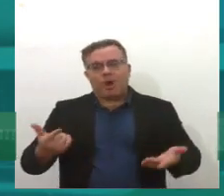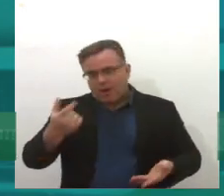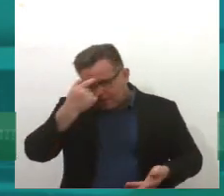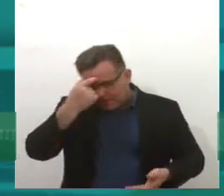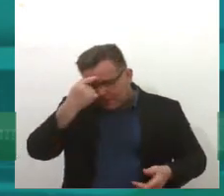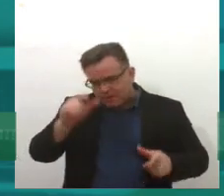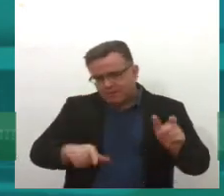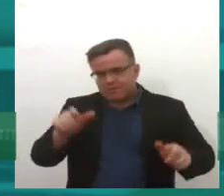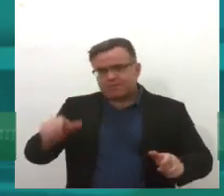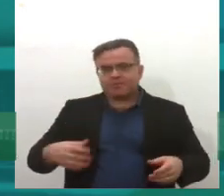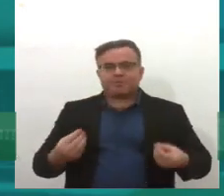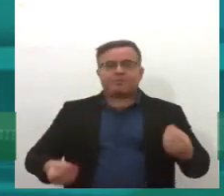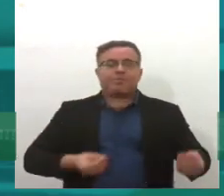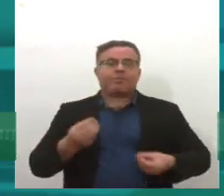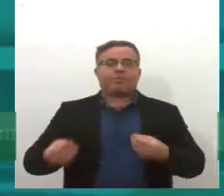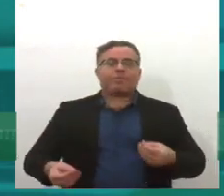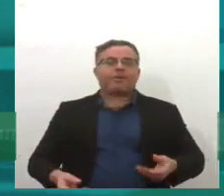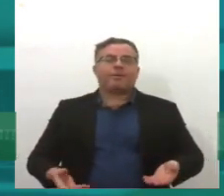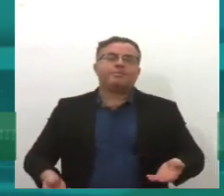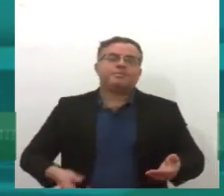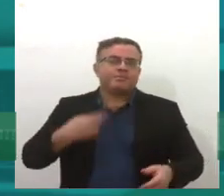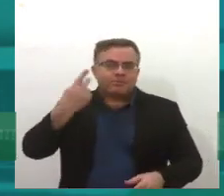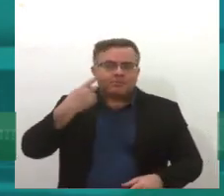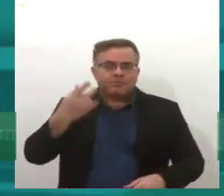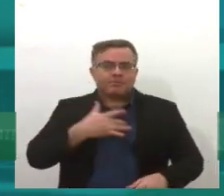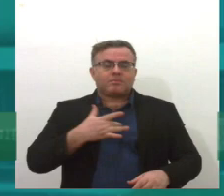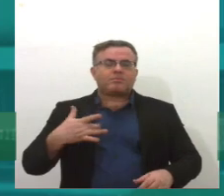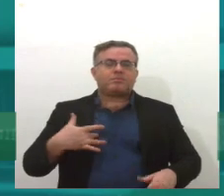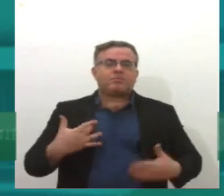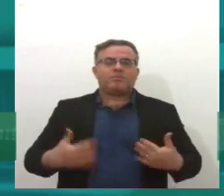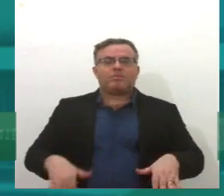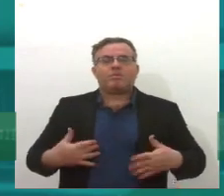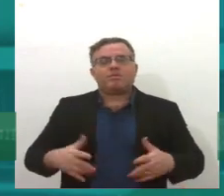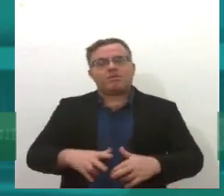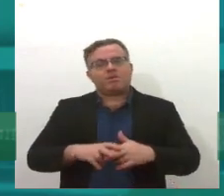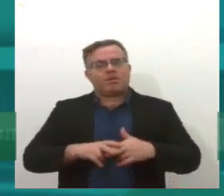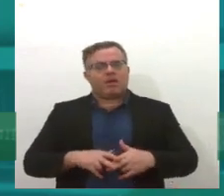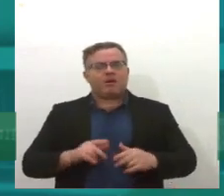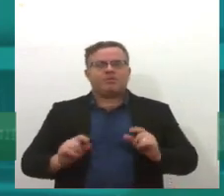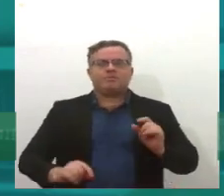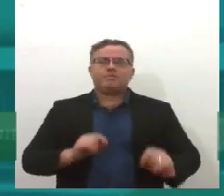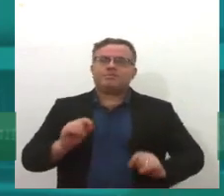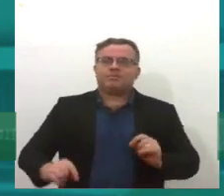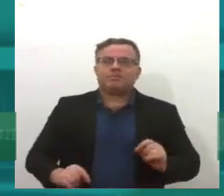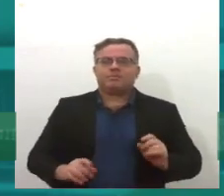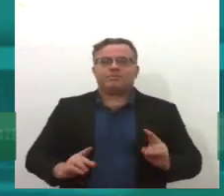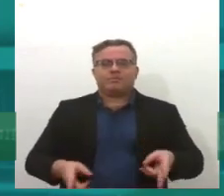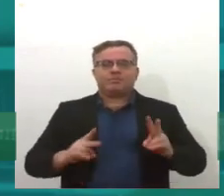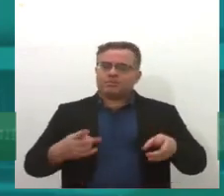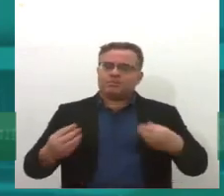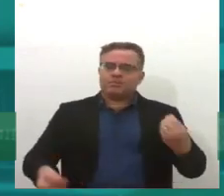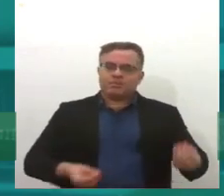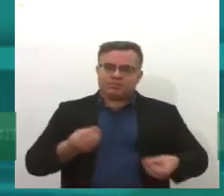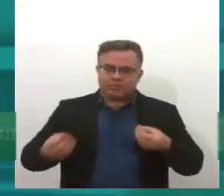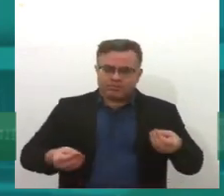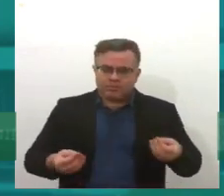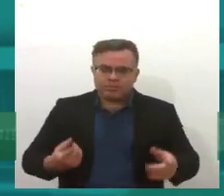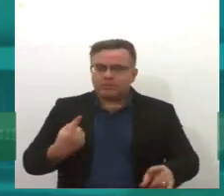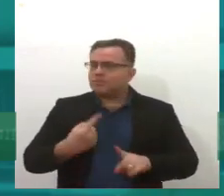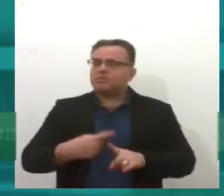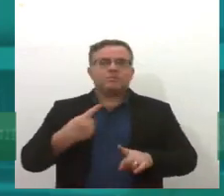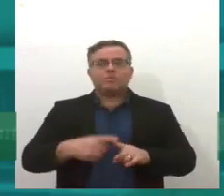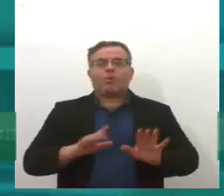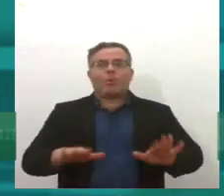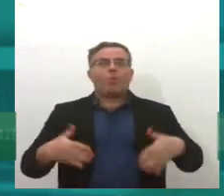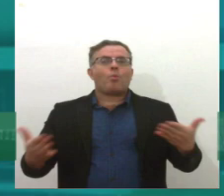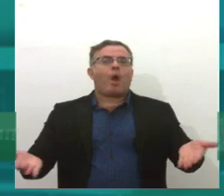lógica dessa política de saúde. E por isso a gente tem feito tanto essa denúncia, tanto esse alerta, porque que política de